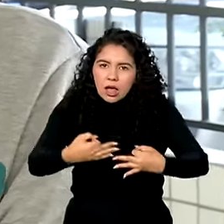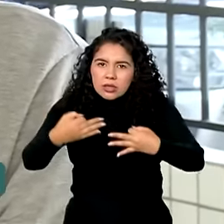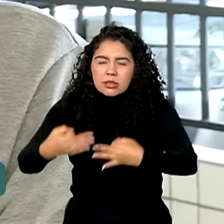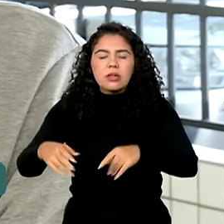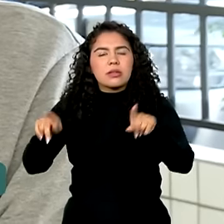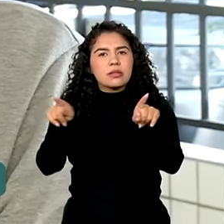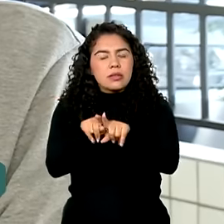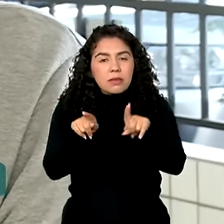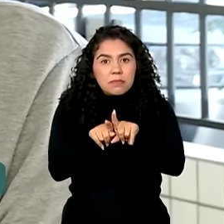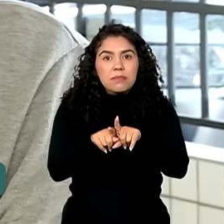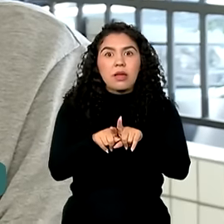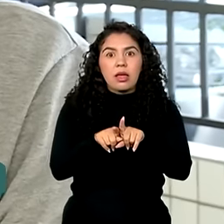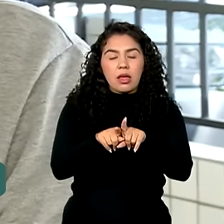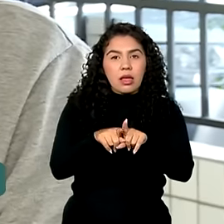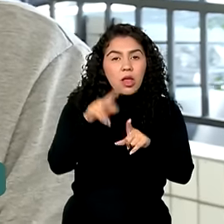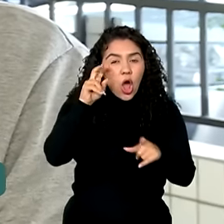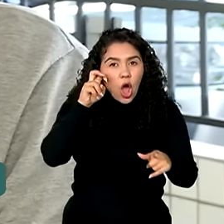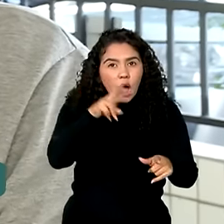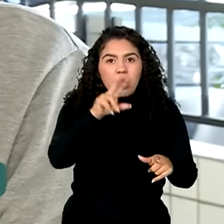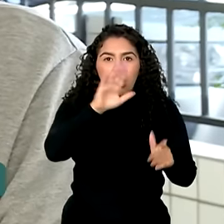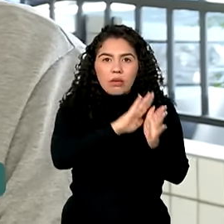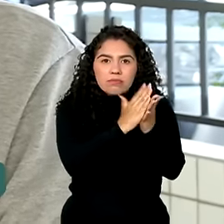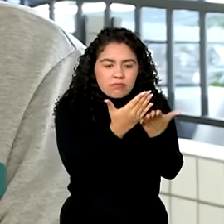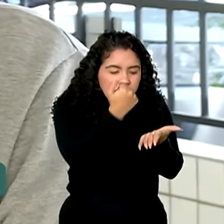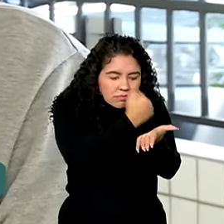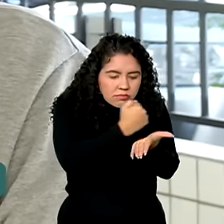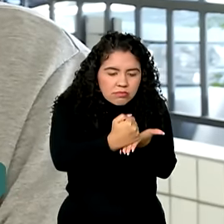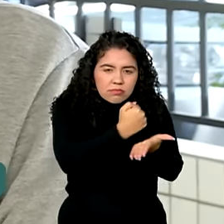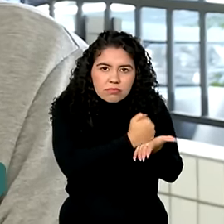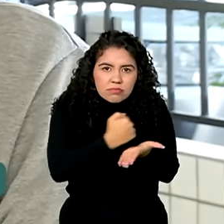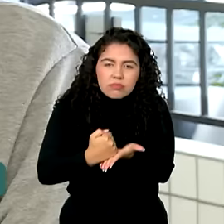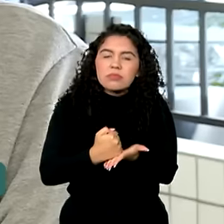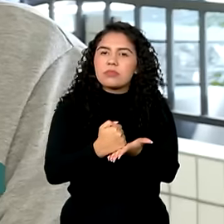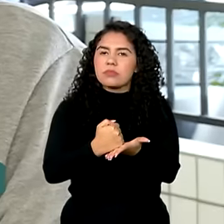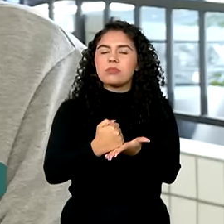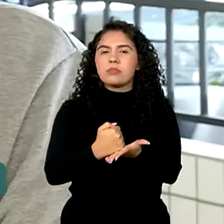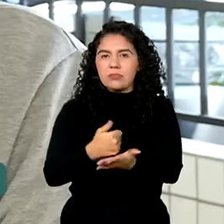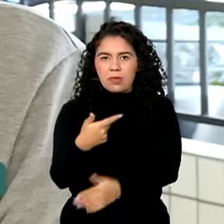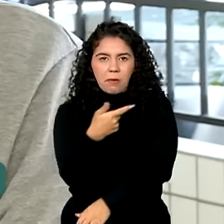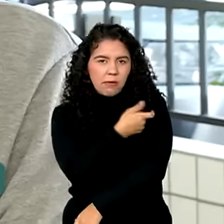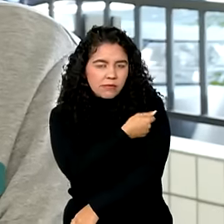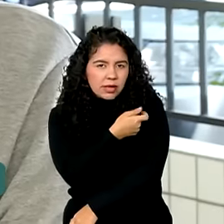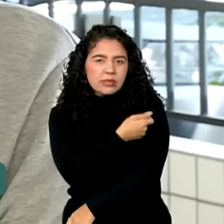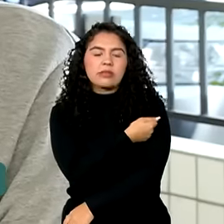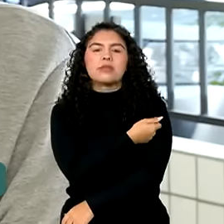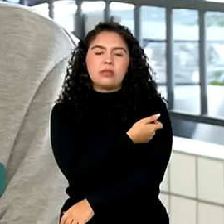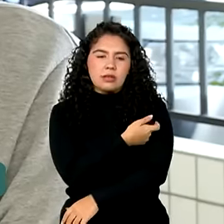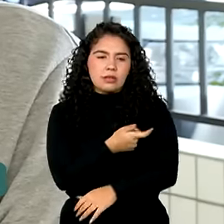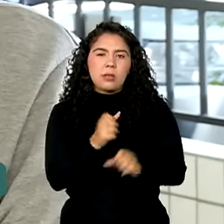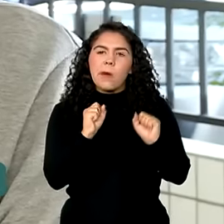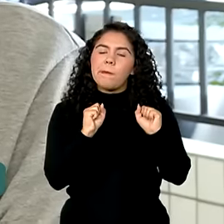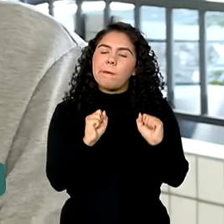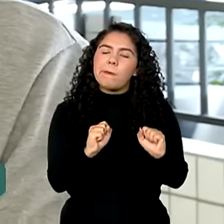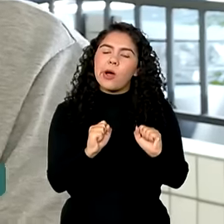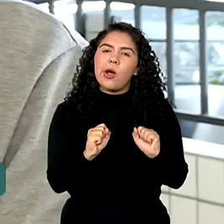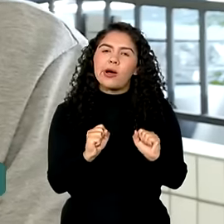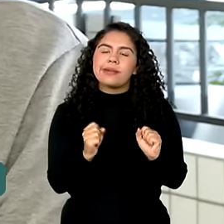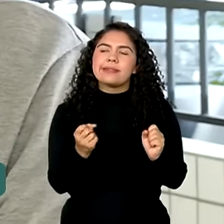o calendário de suas vacinas, ele pode, como é que se diz,